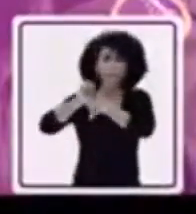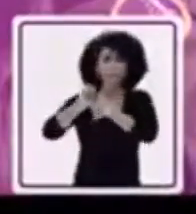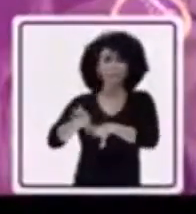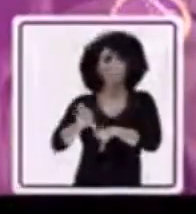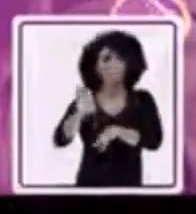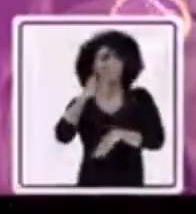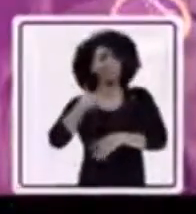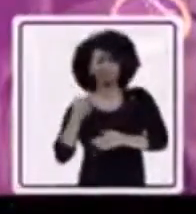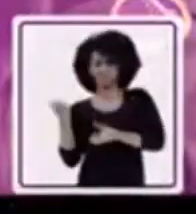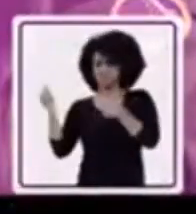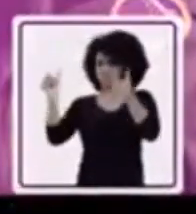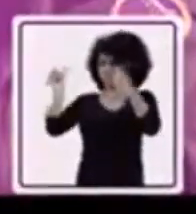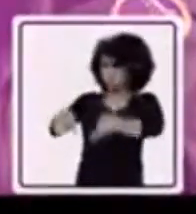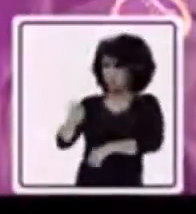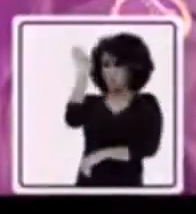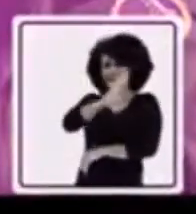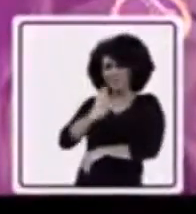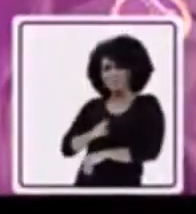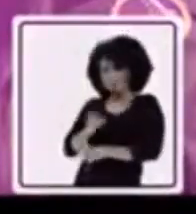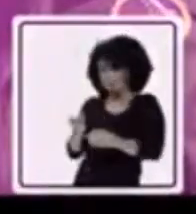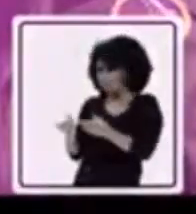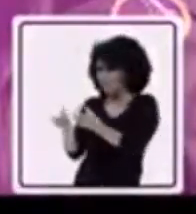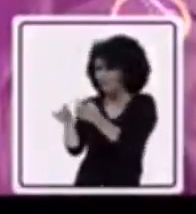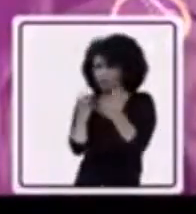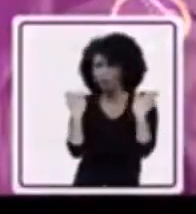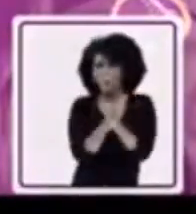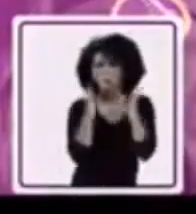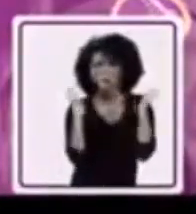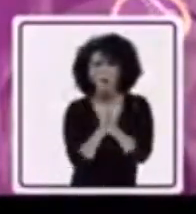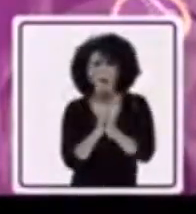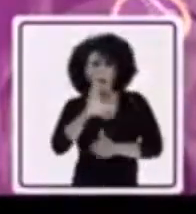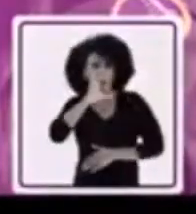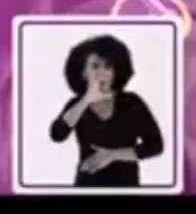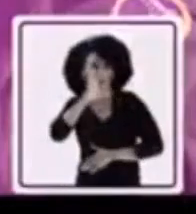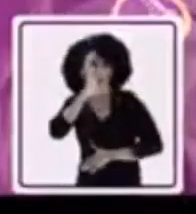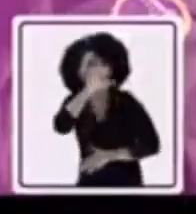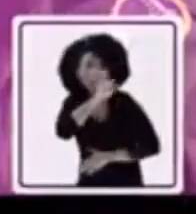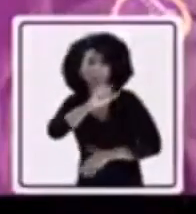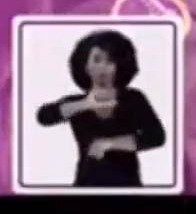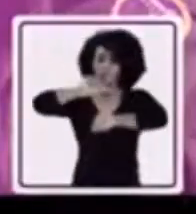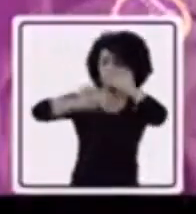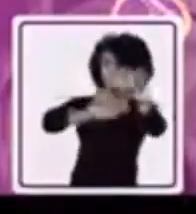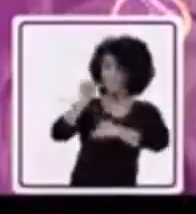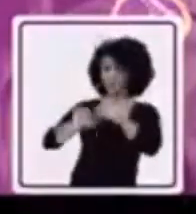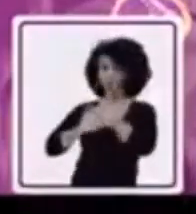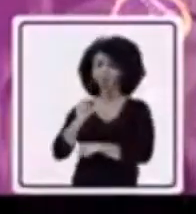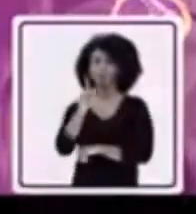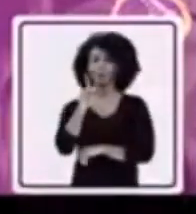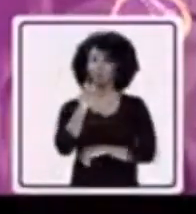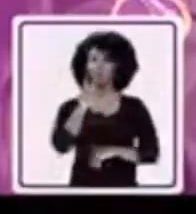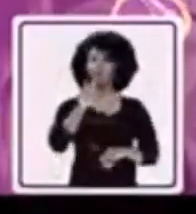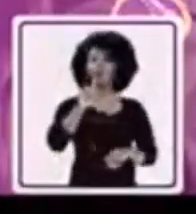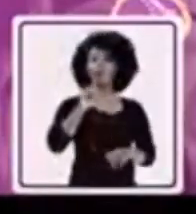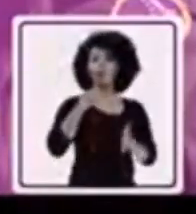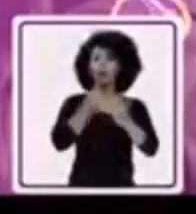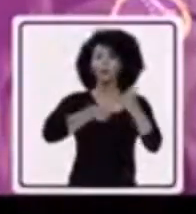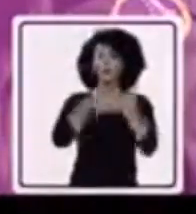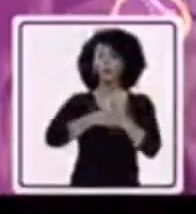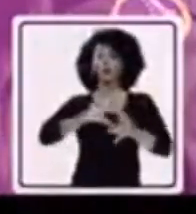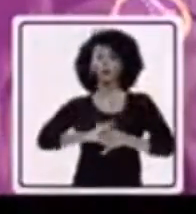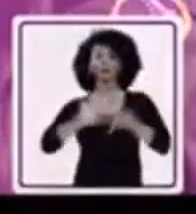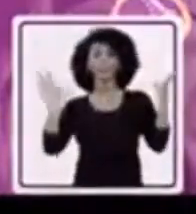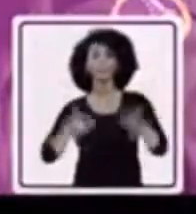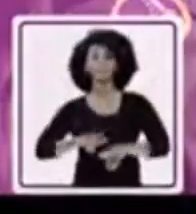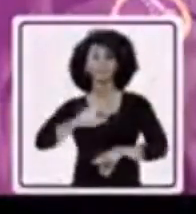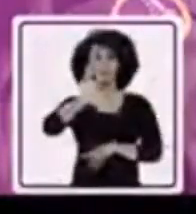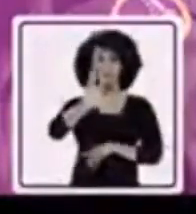ciência desprezadas. O Brasil vendido aos bancos. Nós resistimos. Enfrentamos as reformas trabalhistas da Previdência. Lutamos pela liberdade